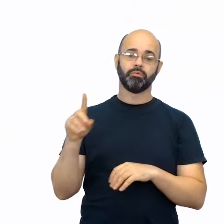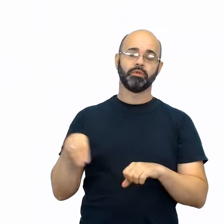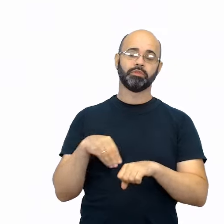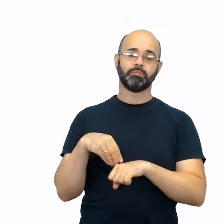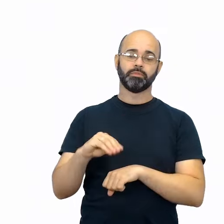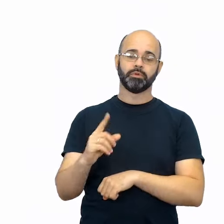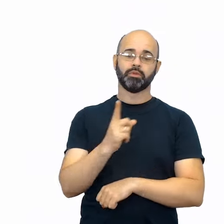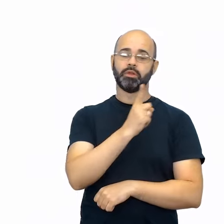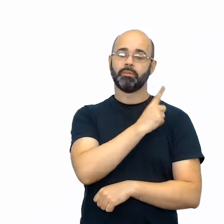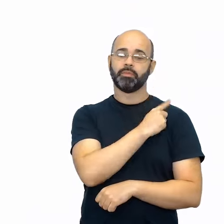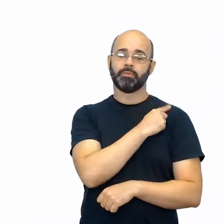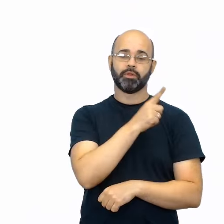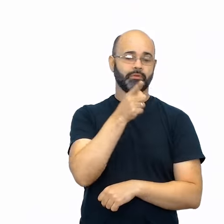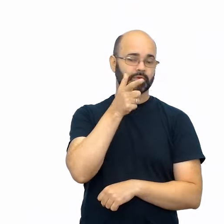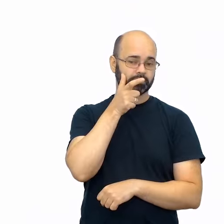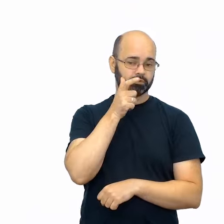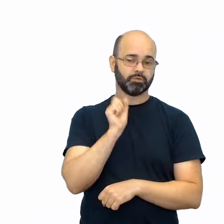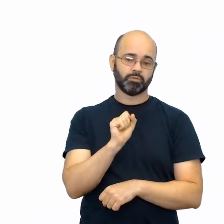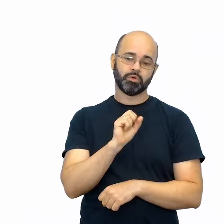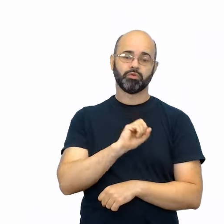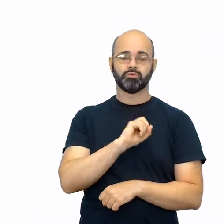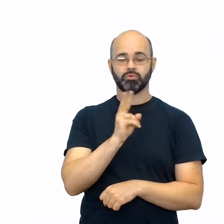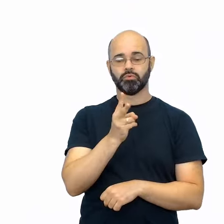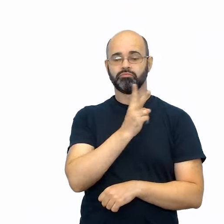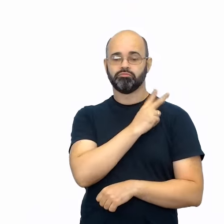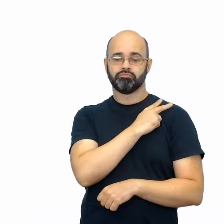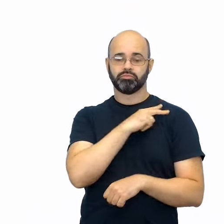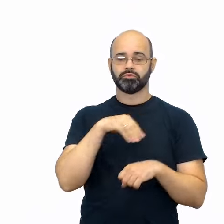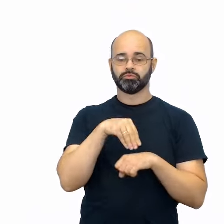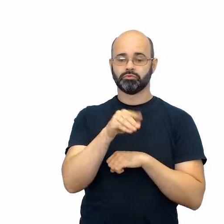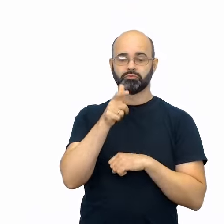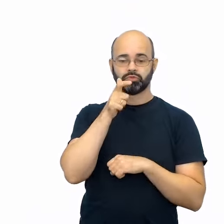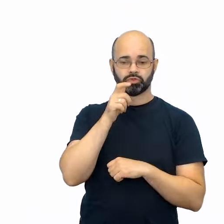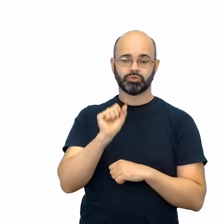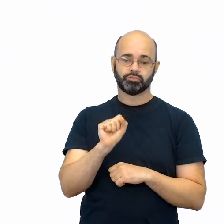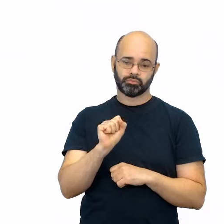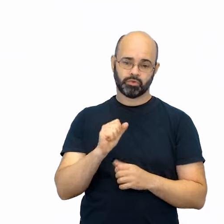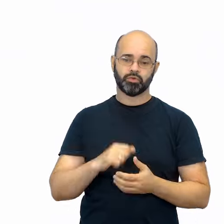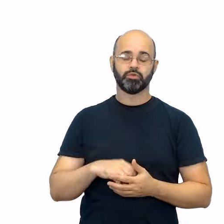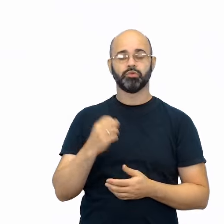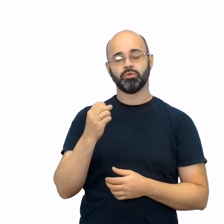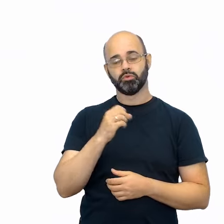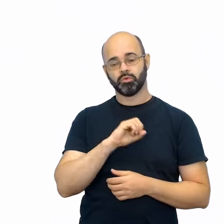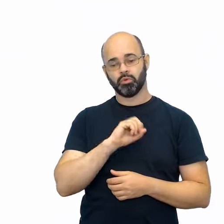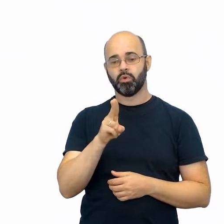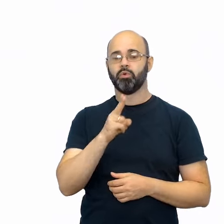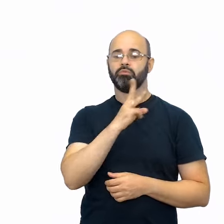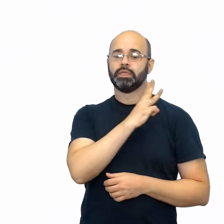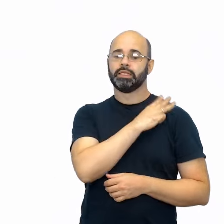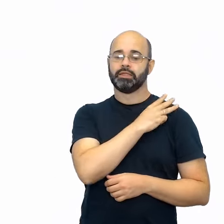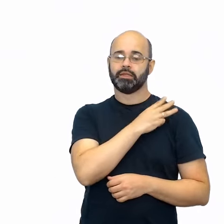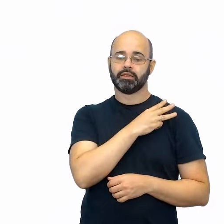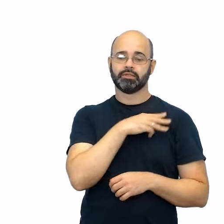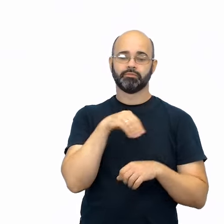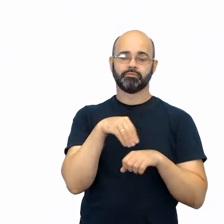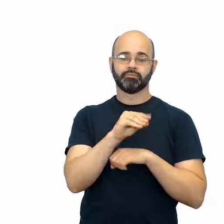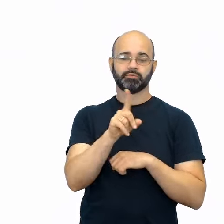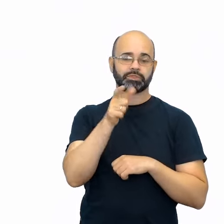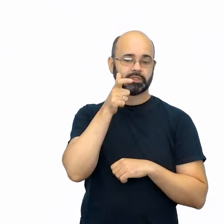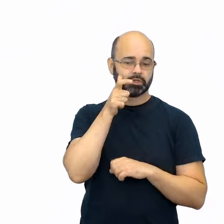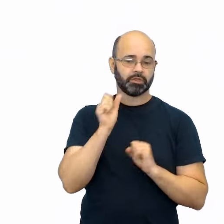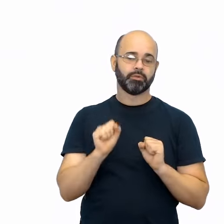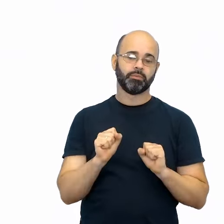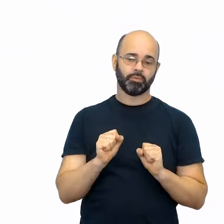ano, ou a pílula do segundo ano, ou finalmente a pílula do terceiro ano. Essas